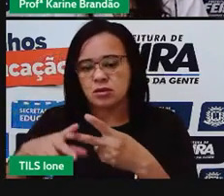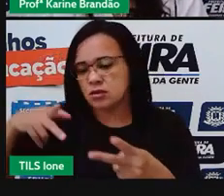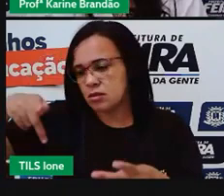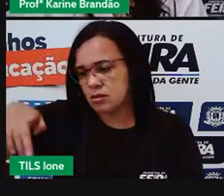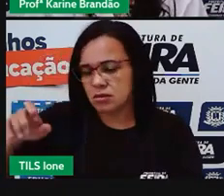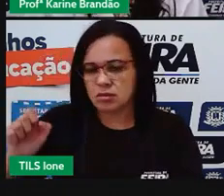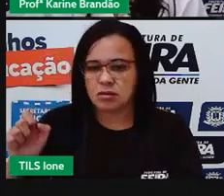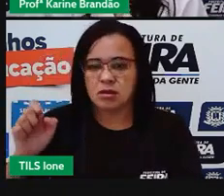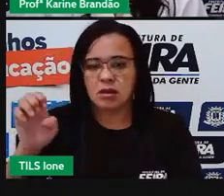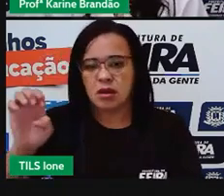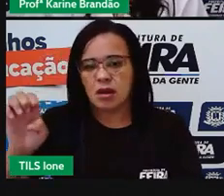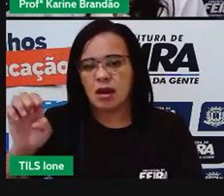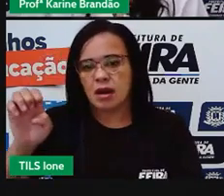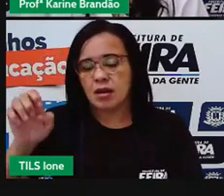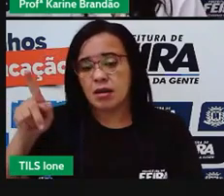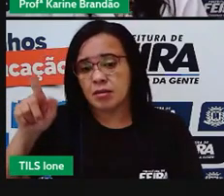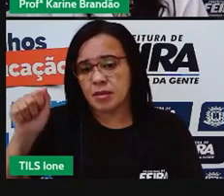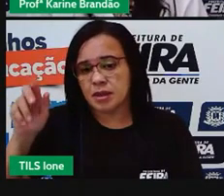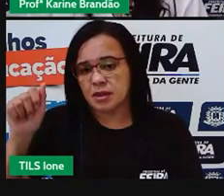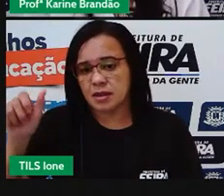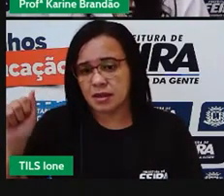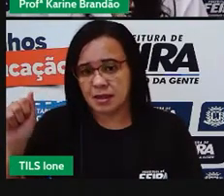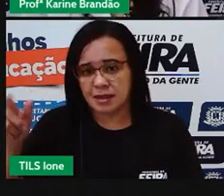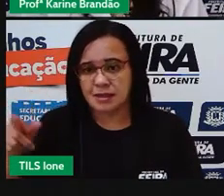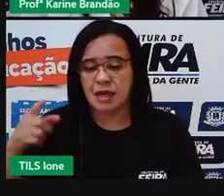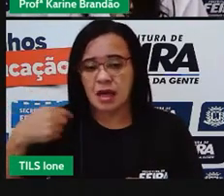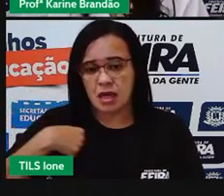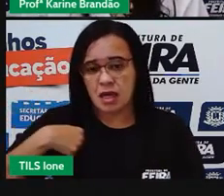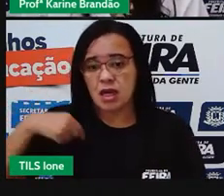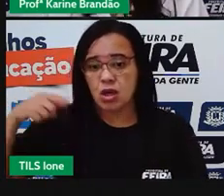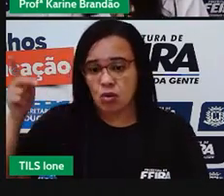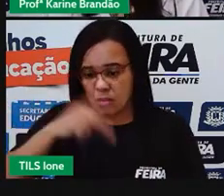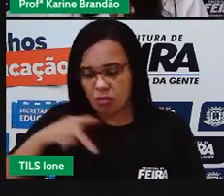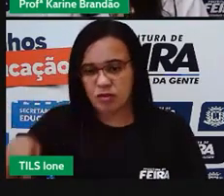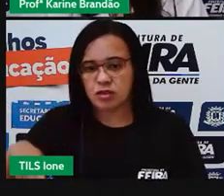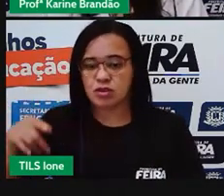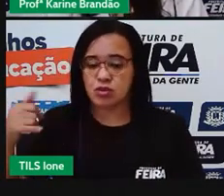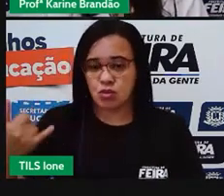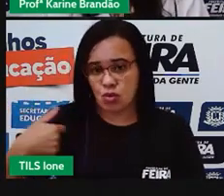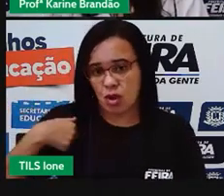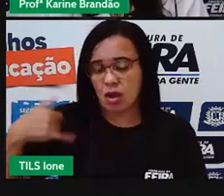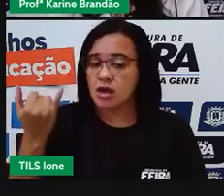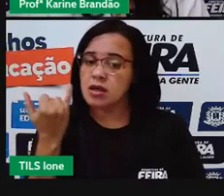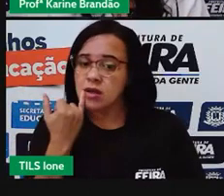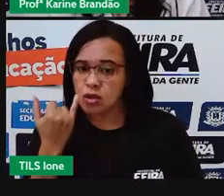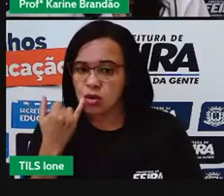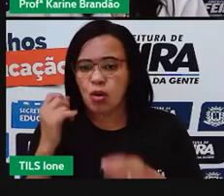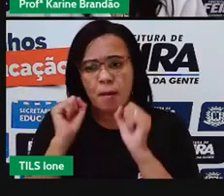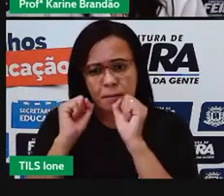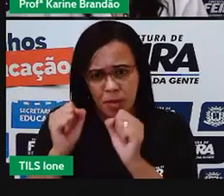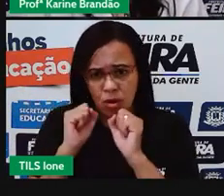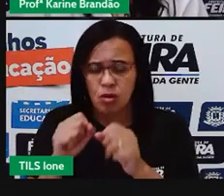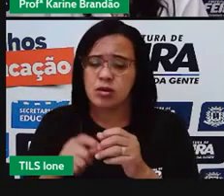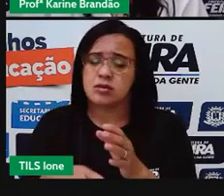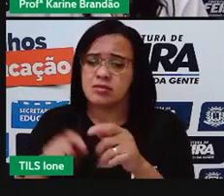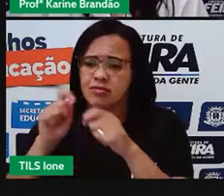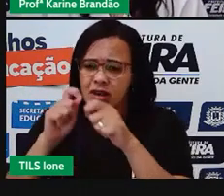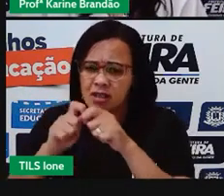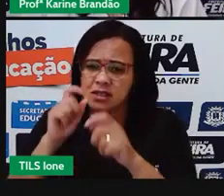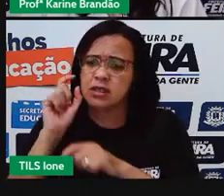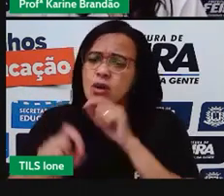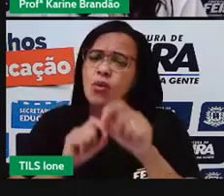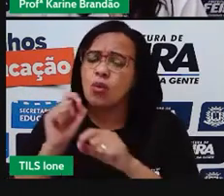da sua casa, né? Ione, podem fazer, então, a sua própria pegada hídrica.